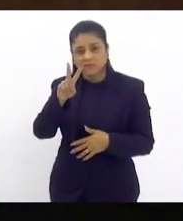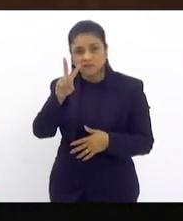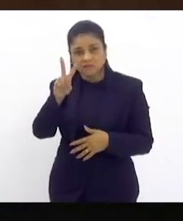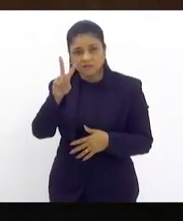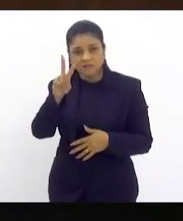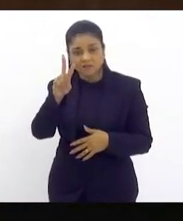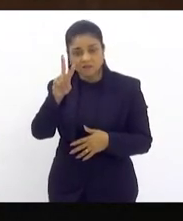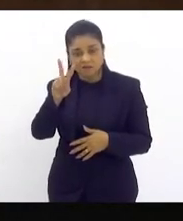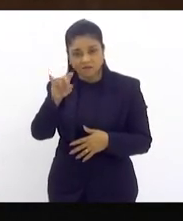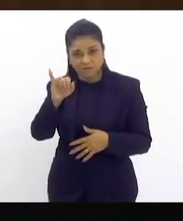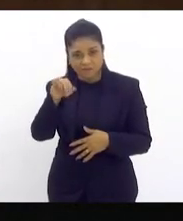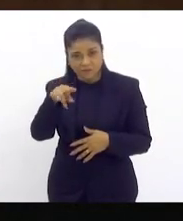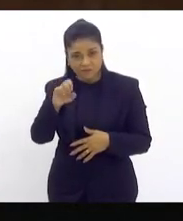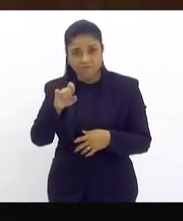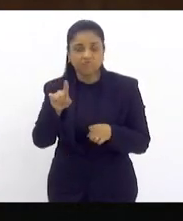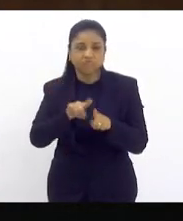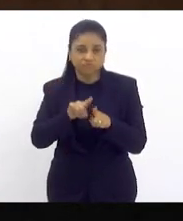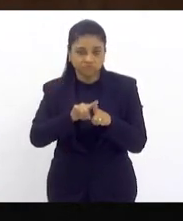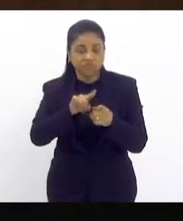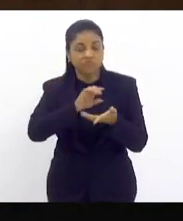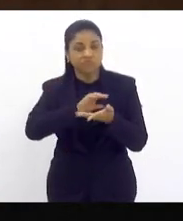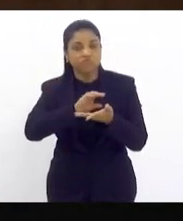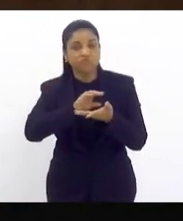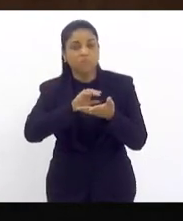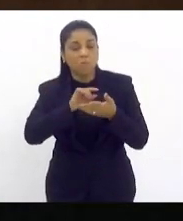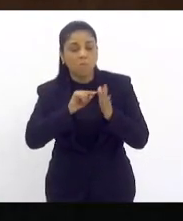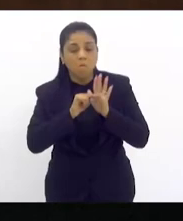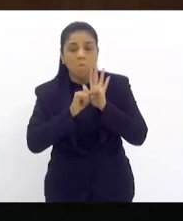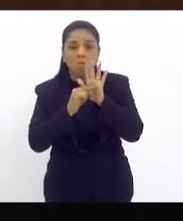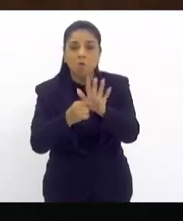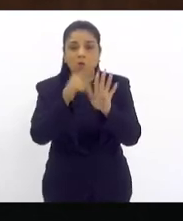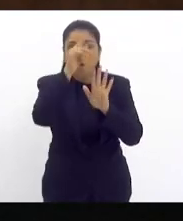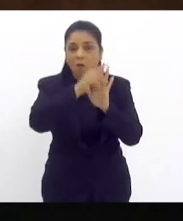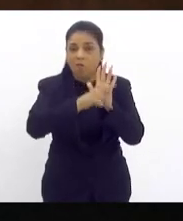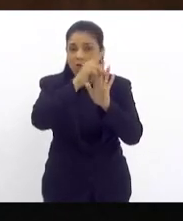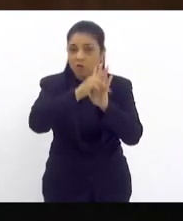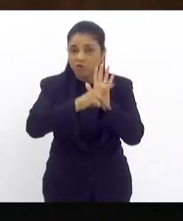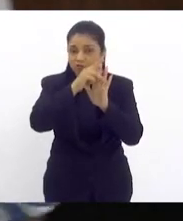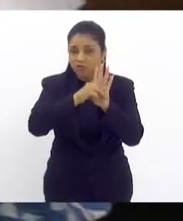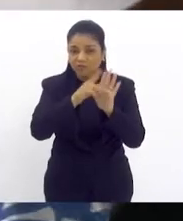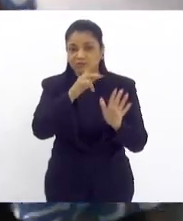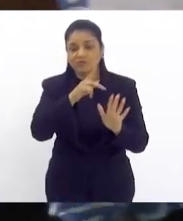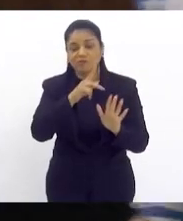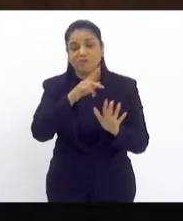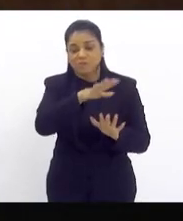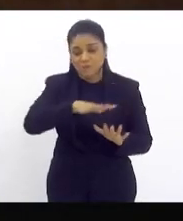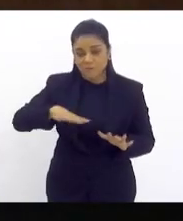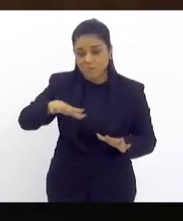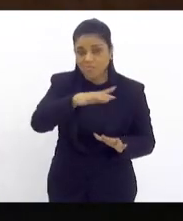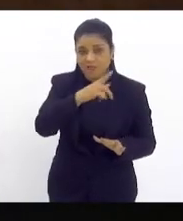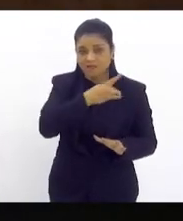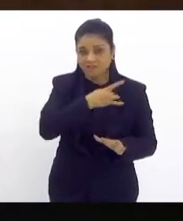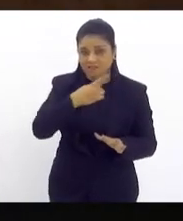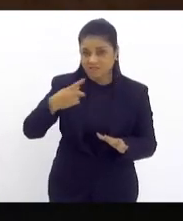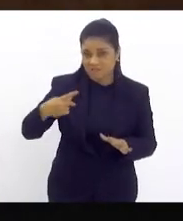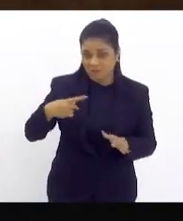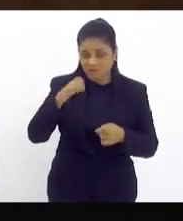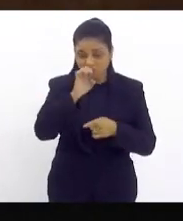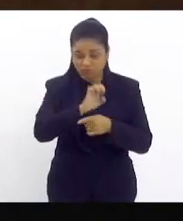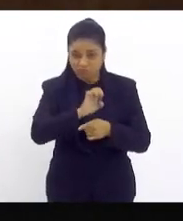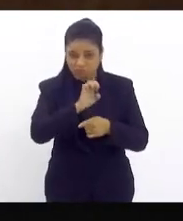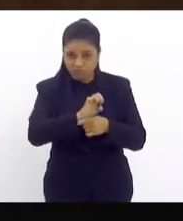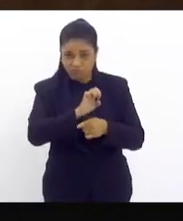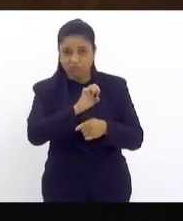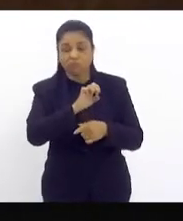reafirmar a justeza do projeto quanto abranger a saúde pública estadual e privada.